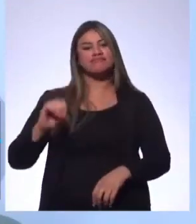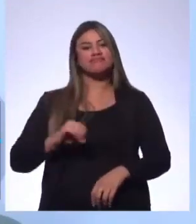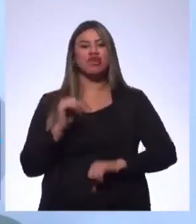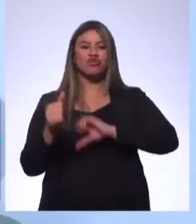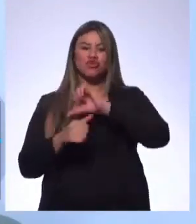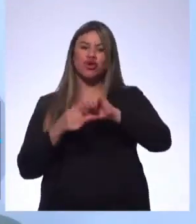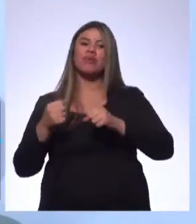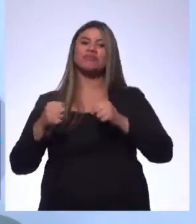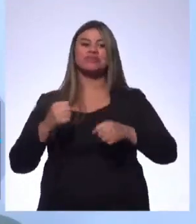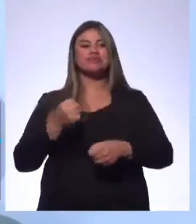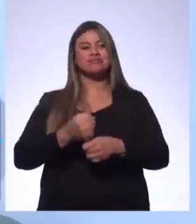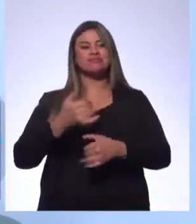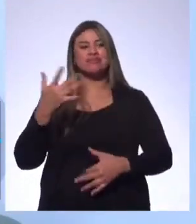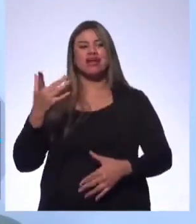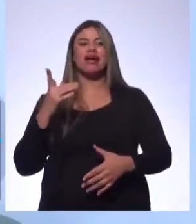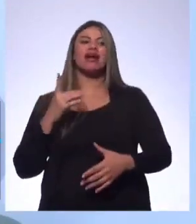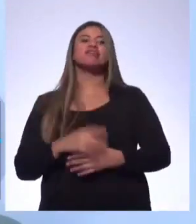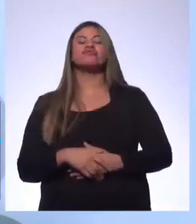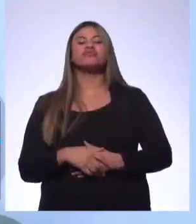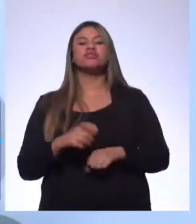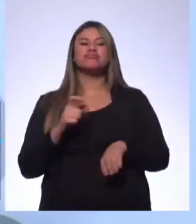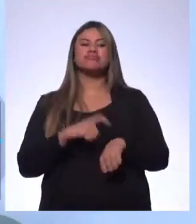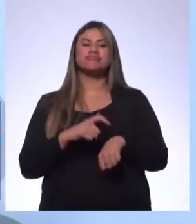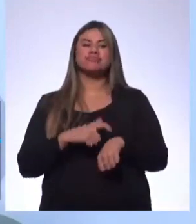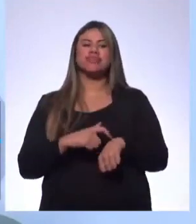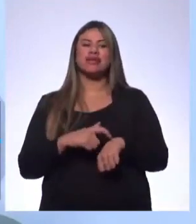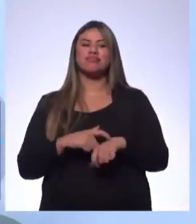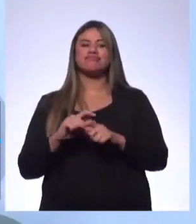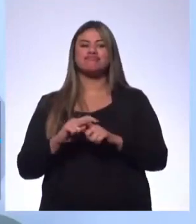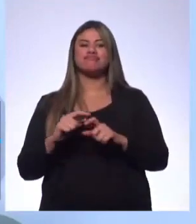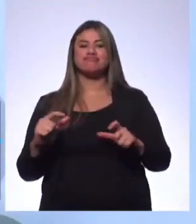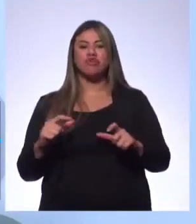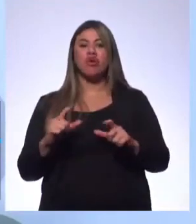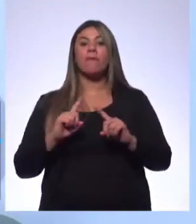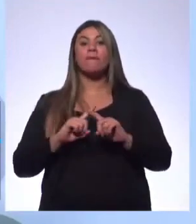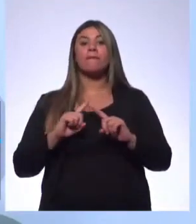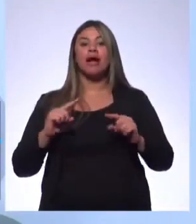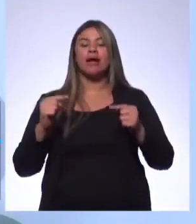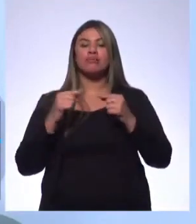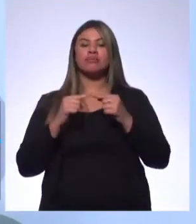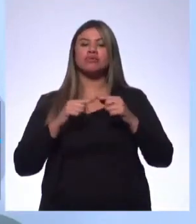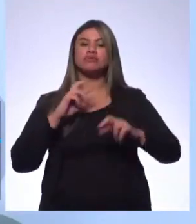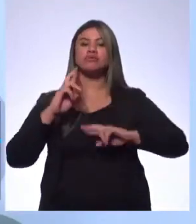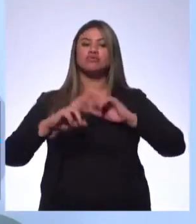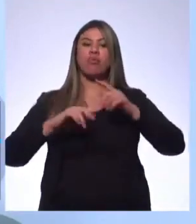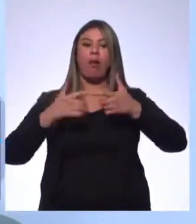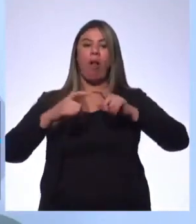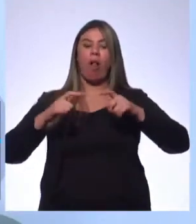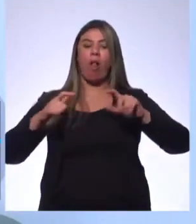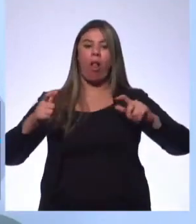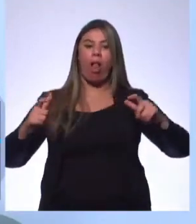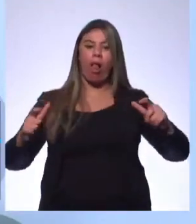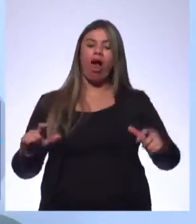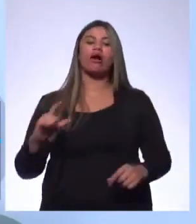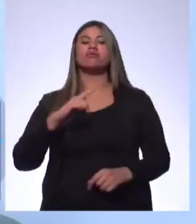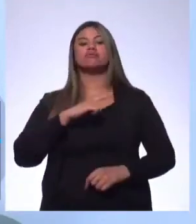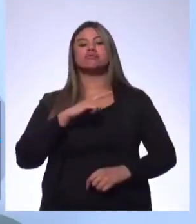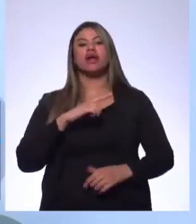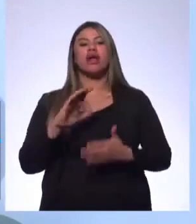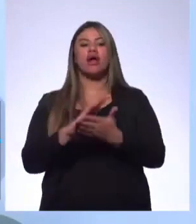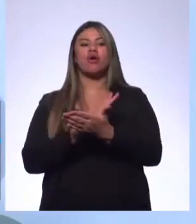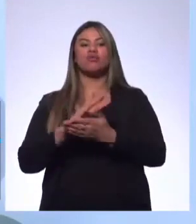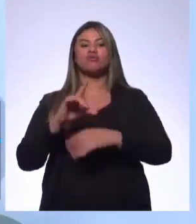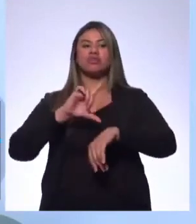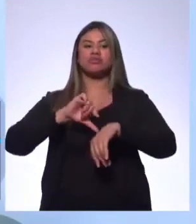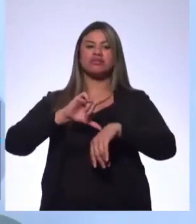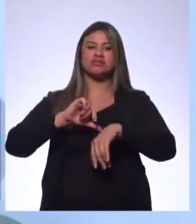eu tenho que soltar para vocês, voltar, então um tempinho um pouco maior. Mas o resultado, porque a gente também tem um público muito maior. Tem gente que está chegando